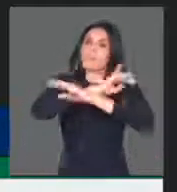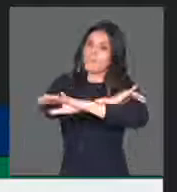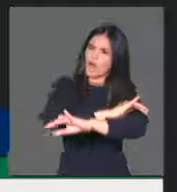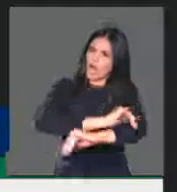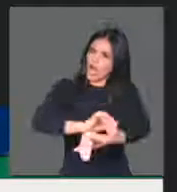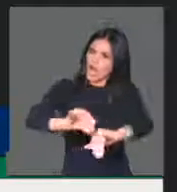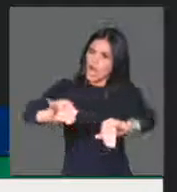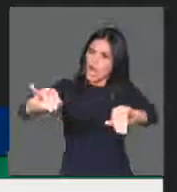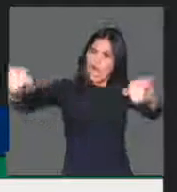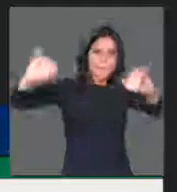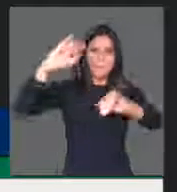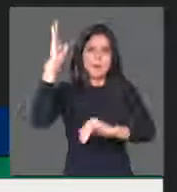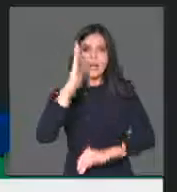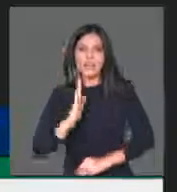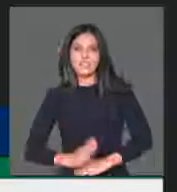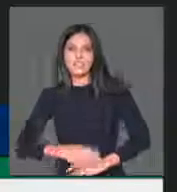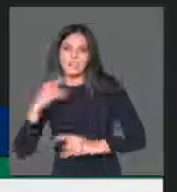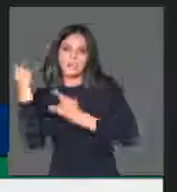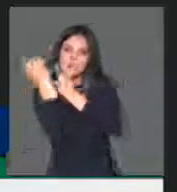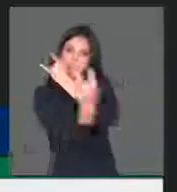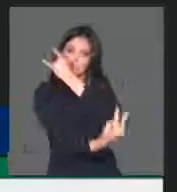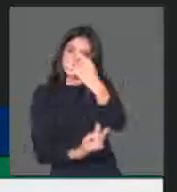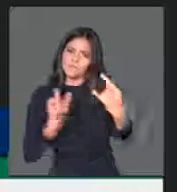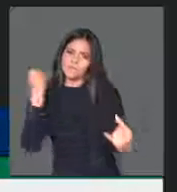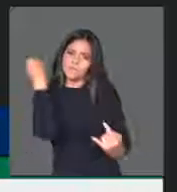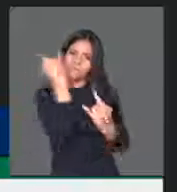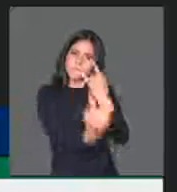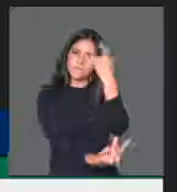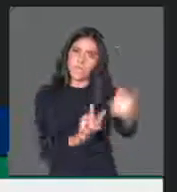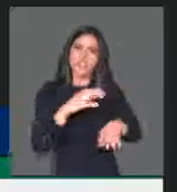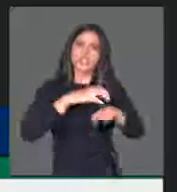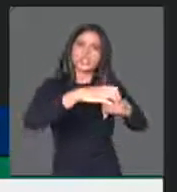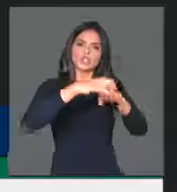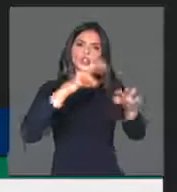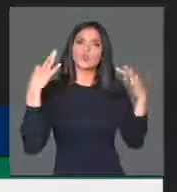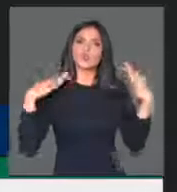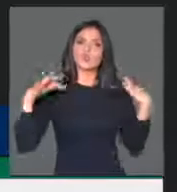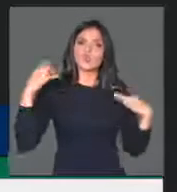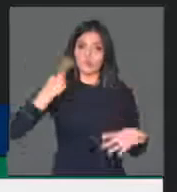possamos gerar emprego, gerar renda através do turismo. Obrigado, presidente.